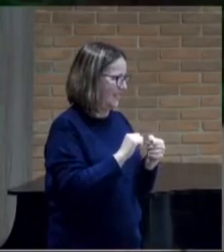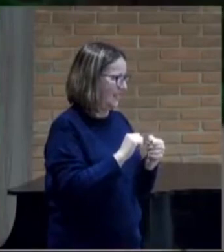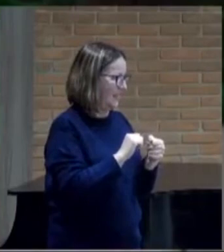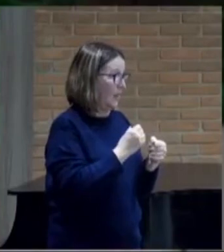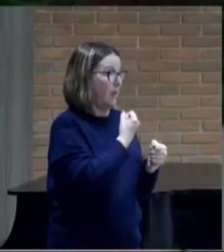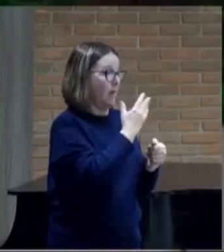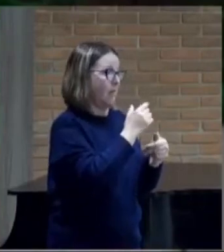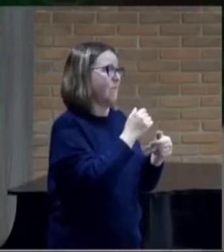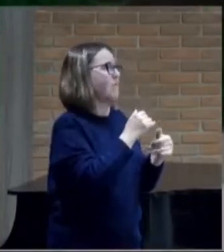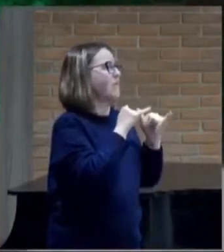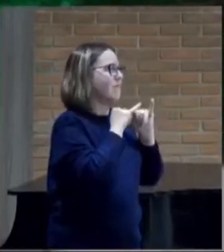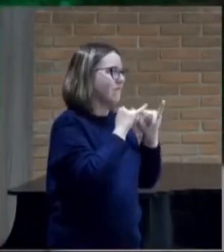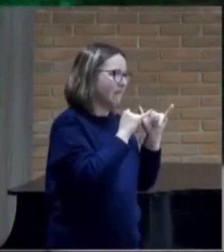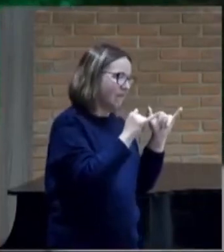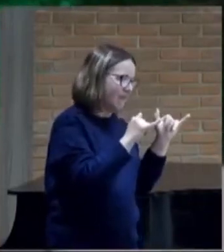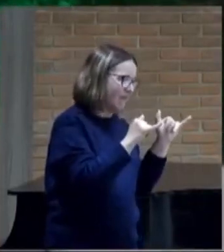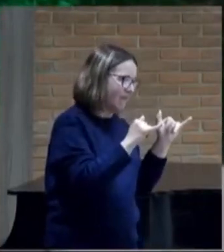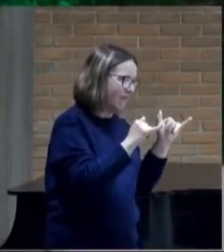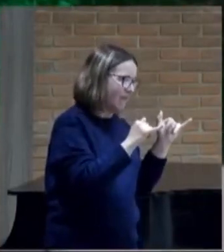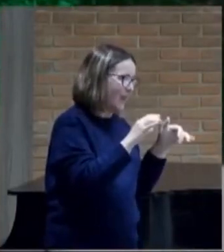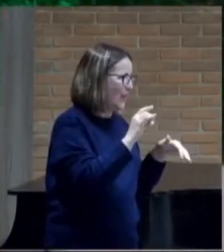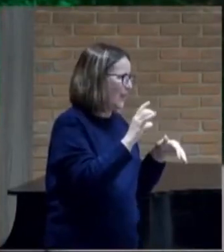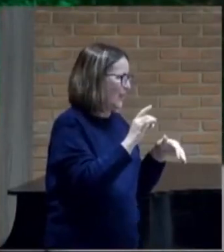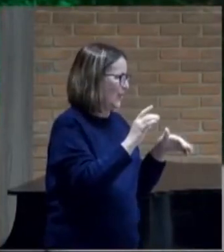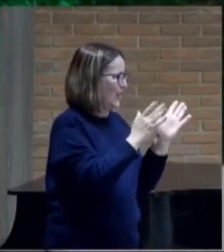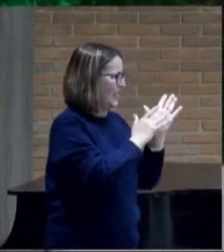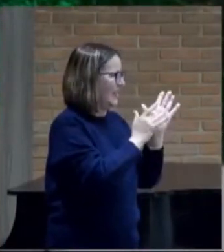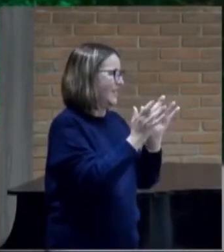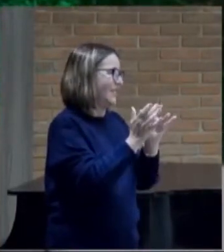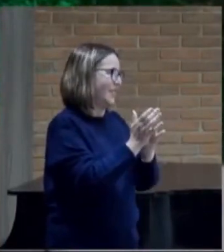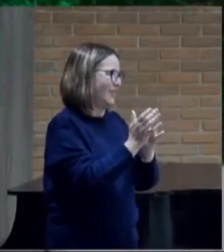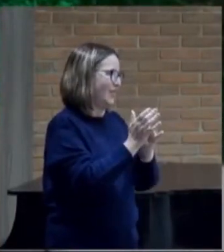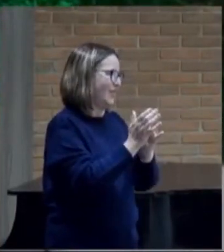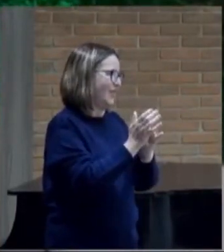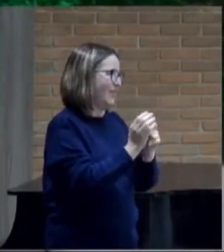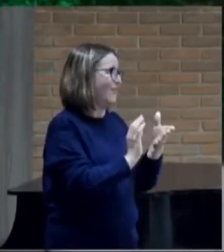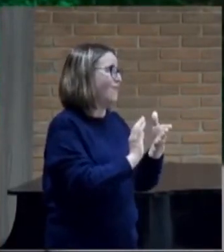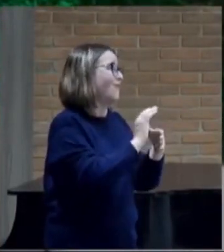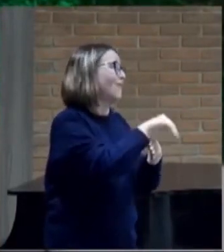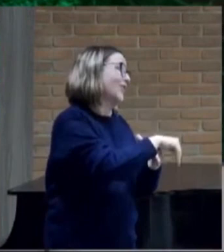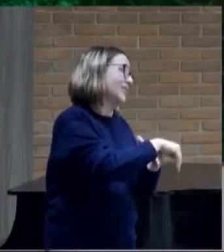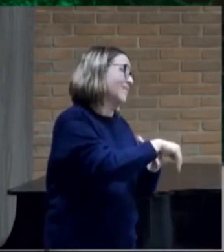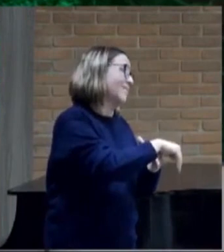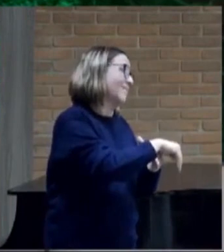Mensagem Só que Jesus Estava fora